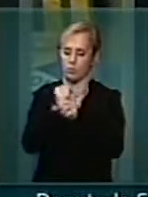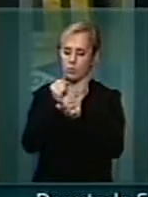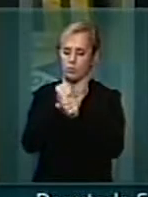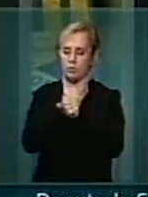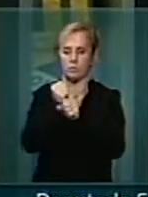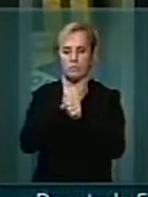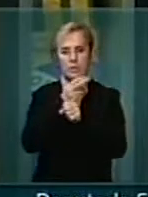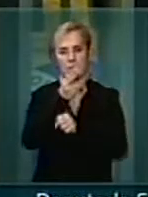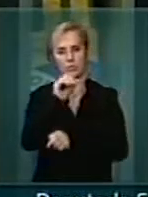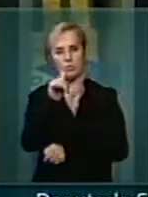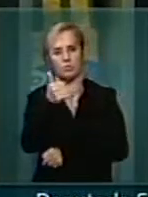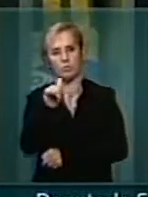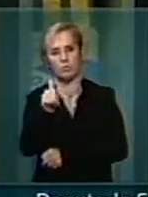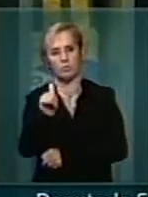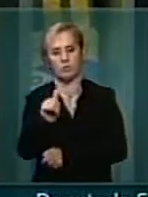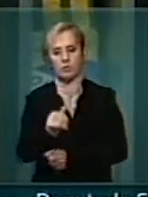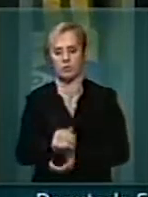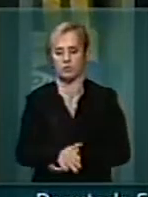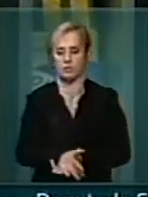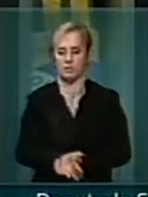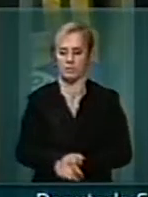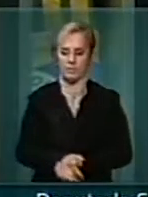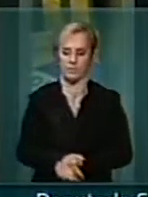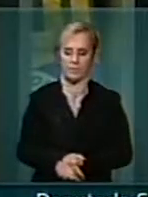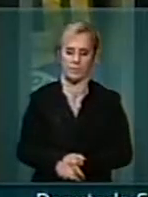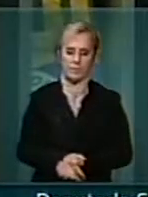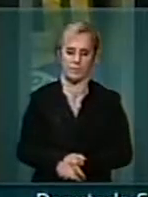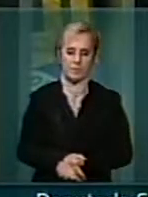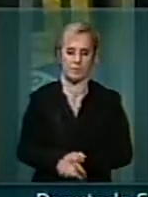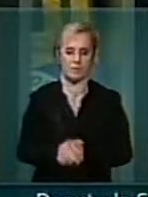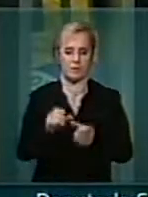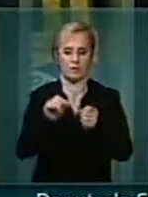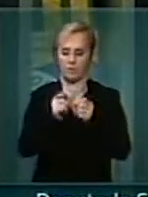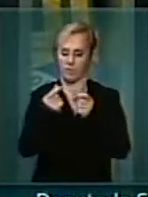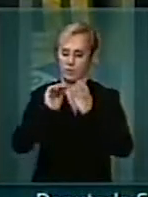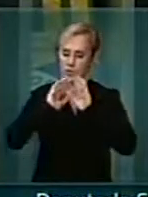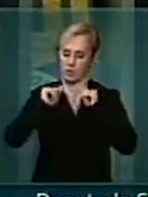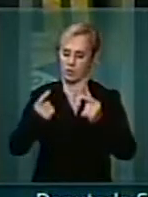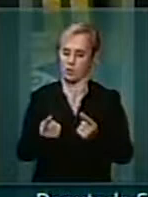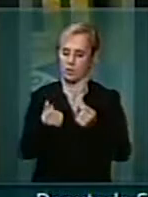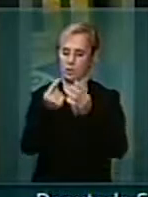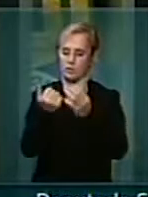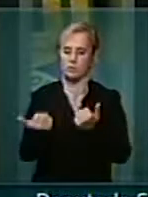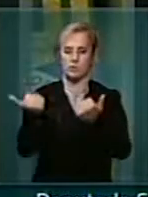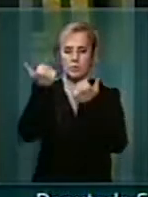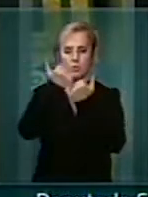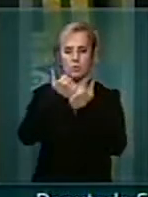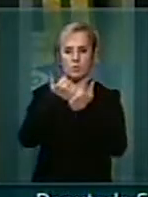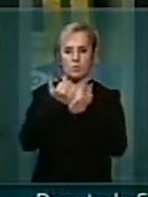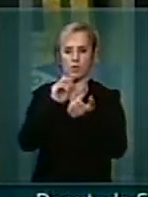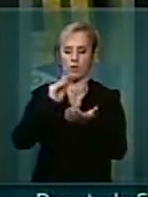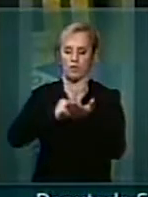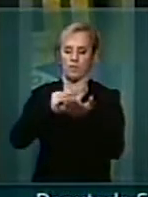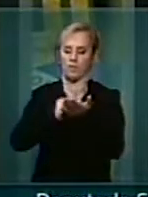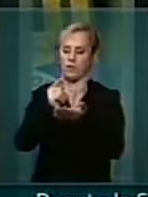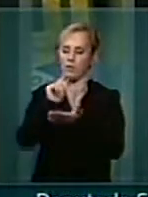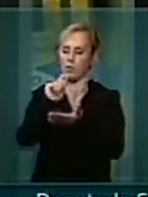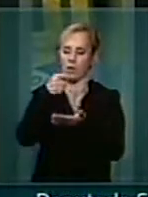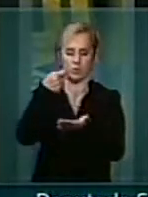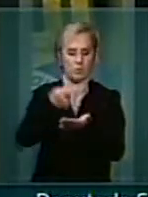vigente no exercício de 2011. Fazer créditos suplementares com restos a pagar que